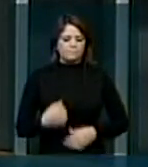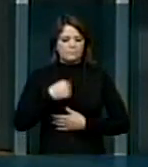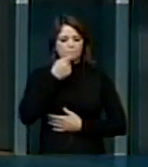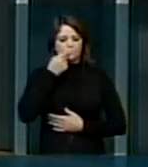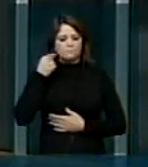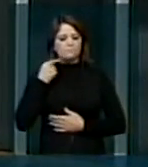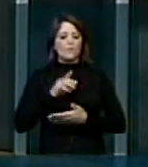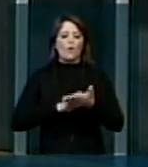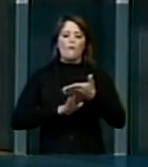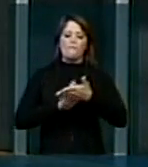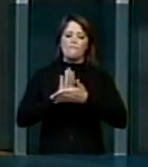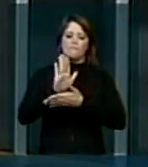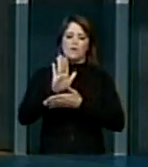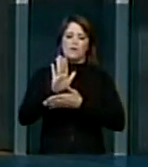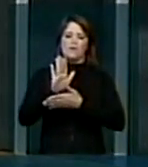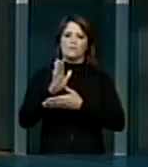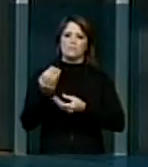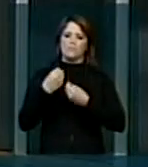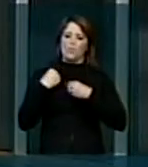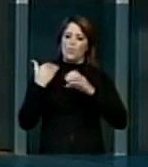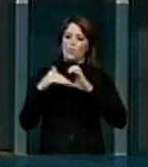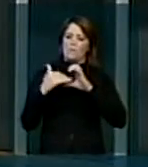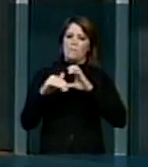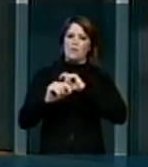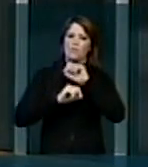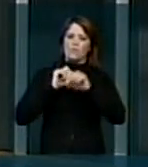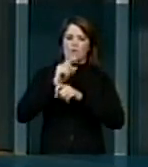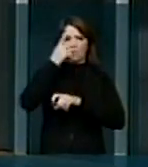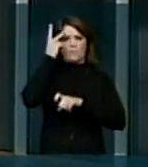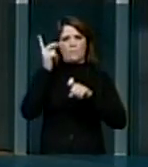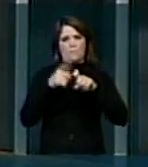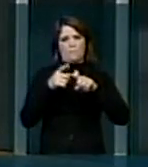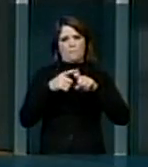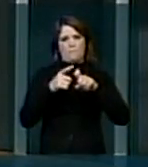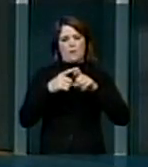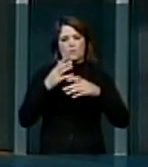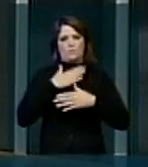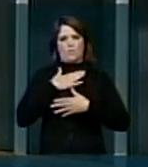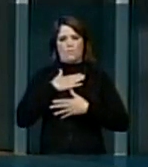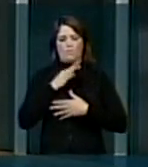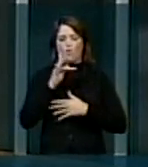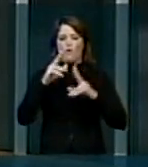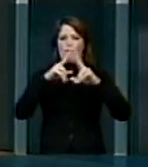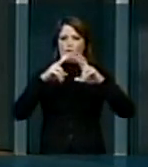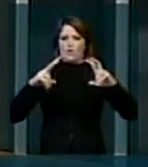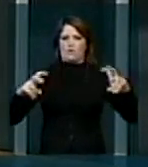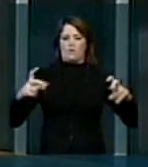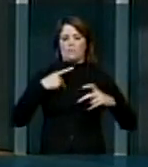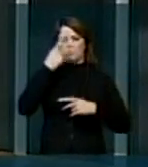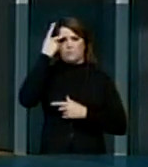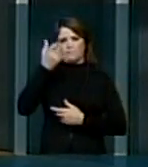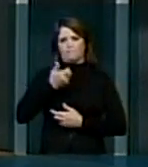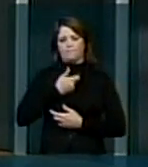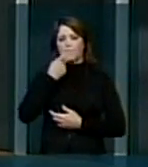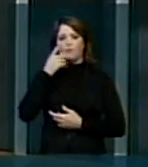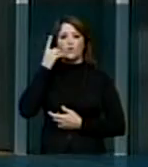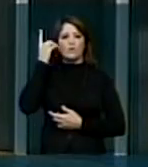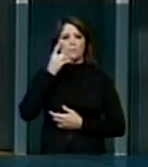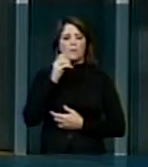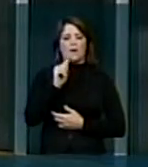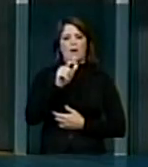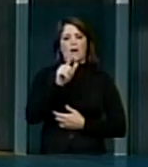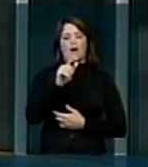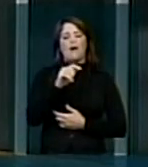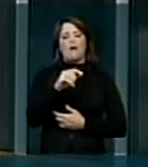fax, aliás, um e-mail de um médico lá da minha terra, de Florianópolis. Senhor deputado Onofre